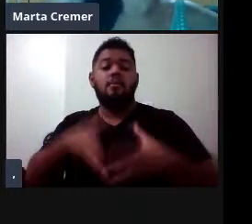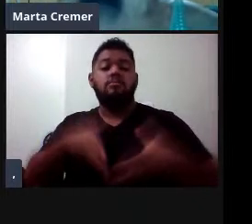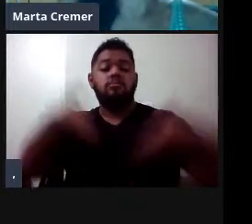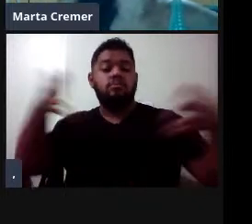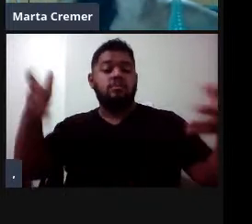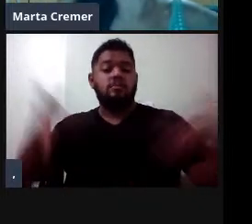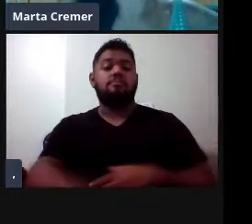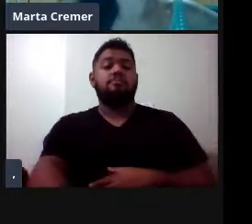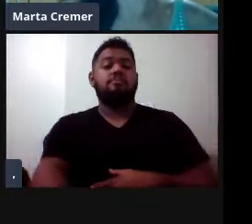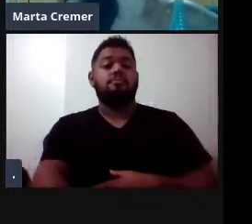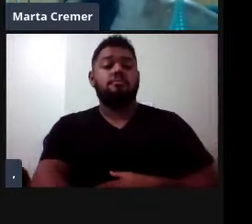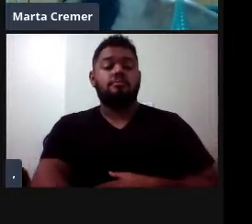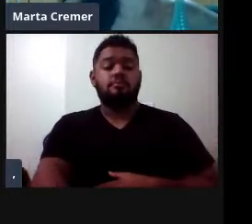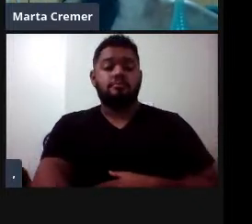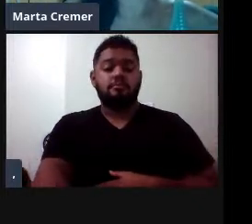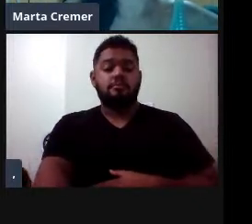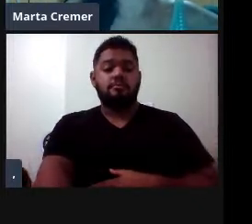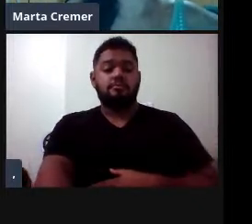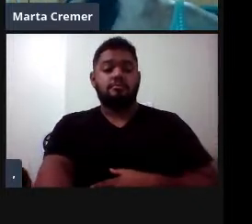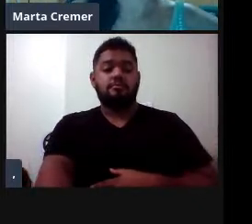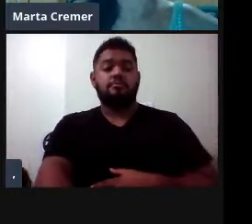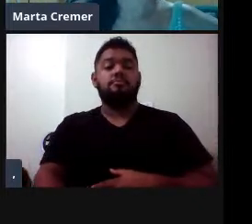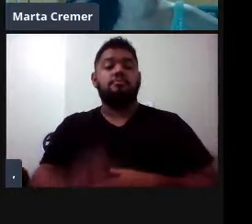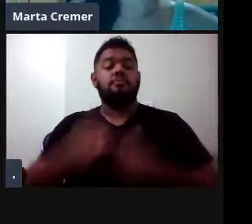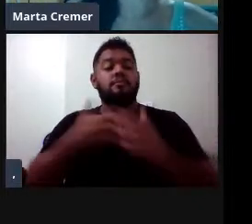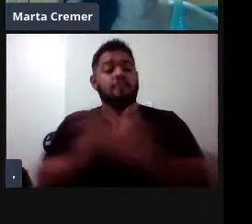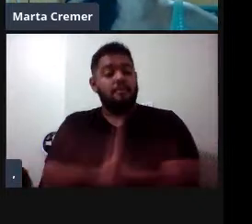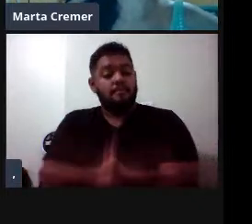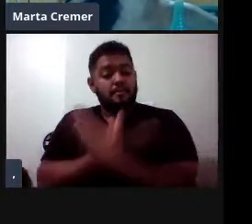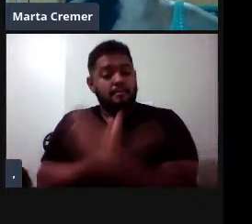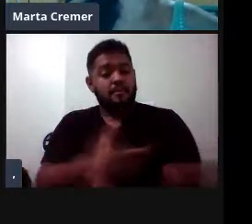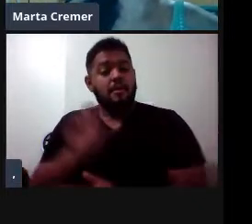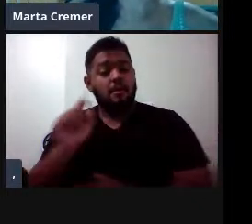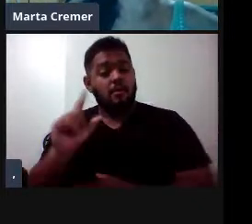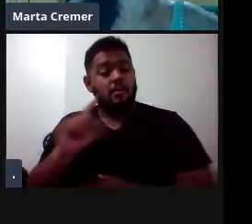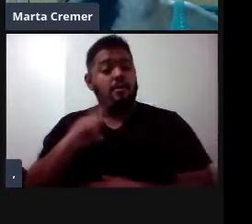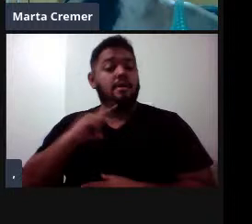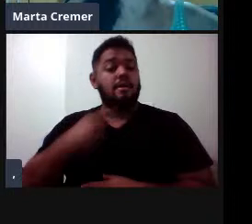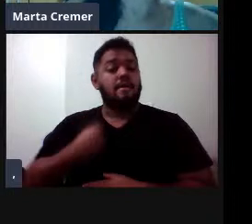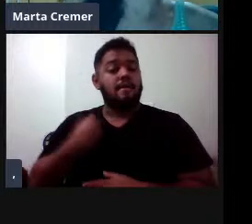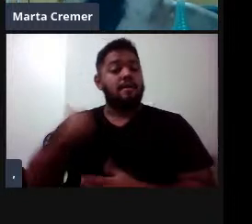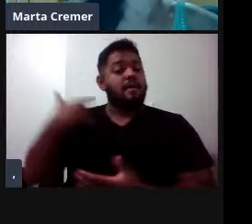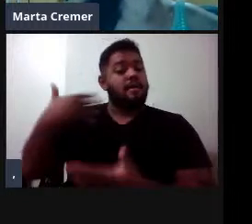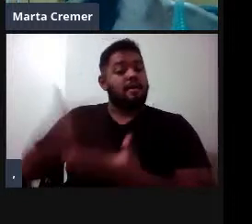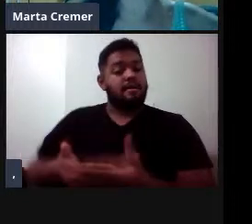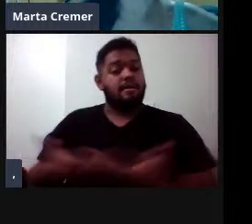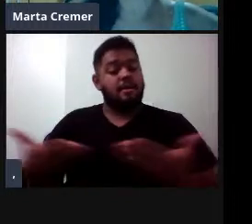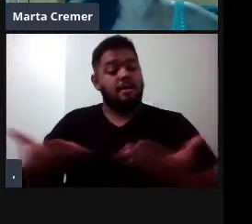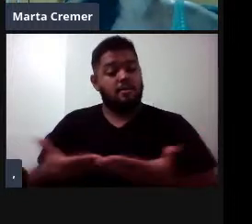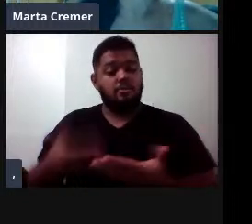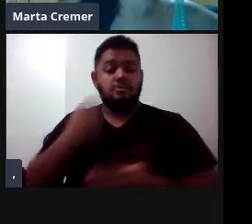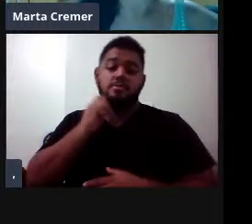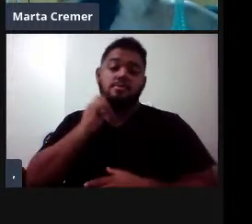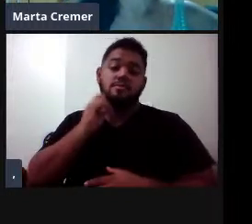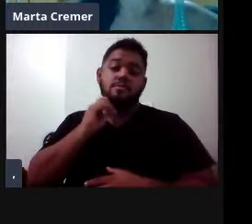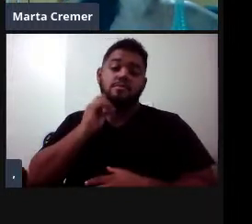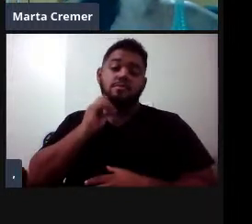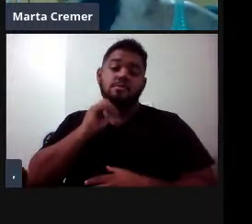a baleia azul que é considerada o maior animal que a gente tem vivente ainda, né, baleia noptera músculos,